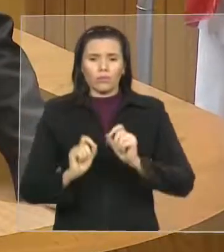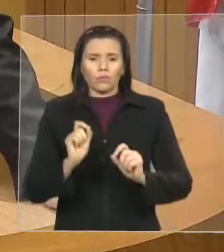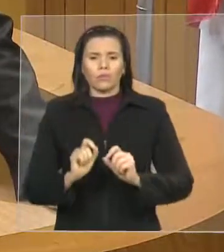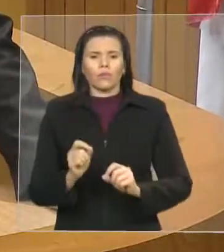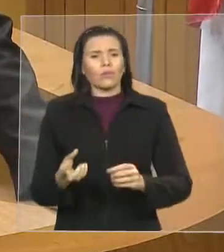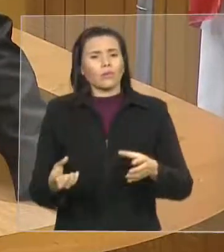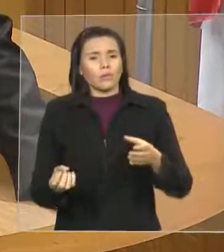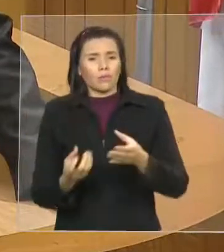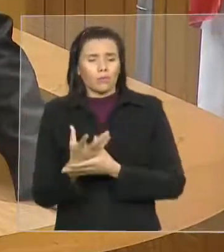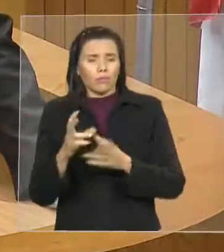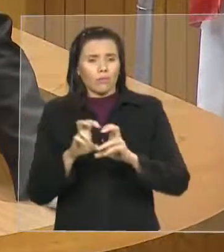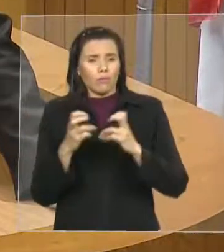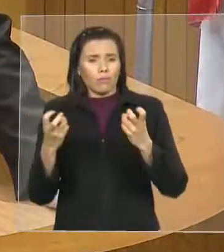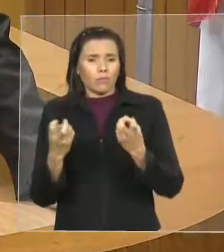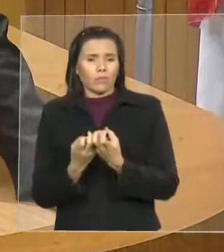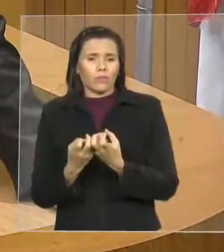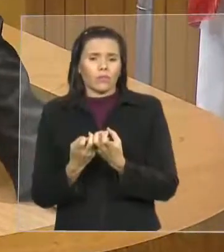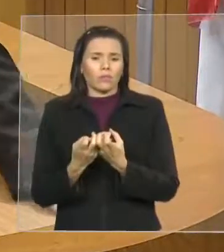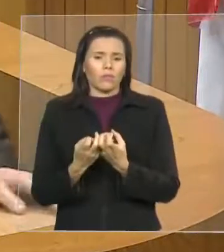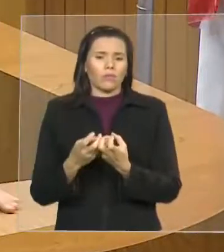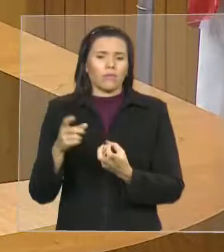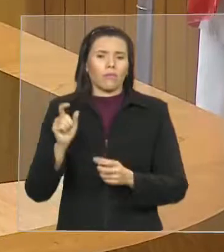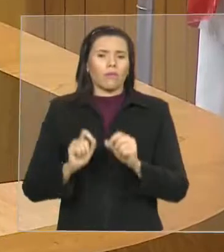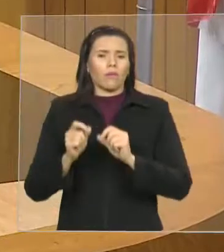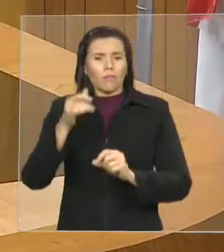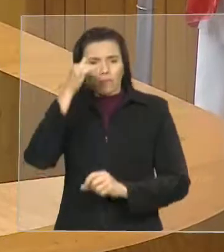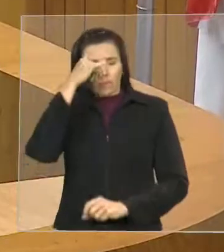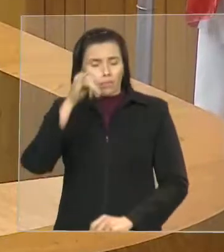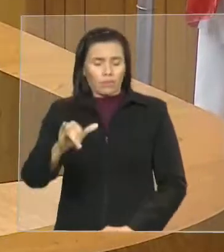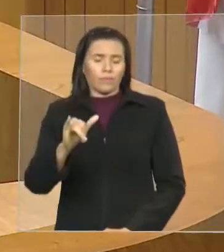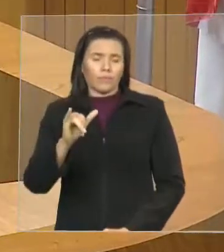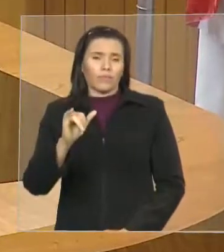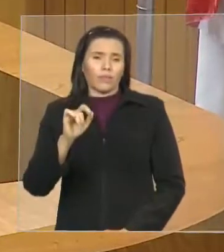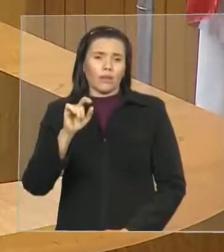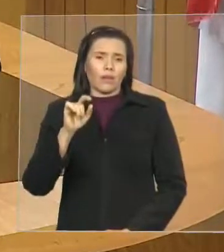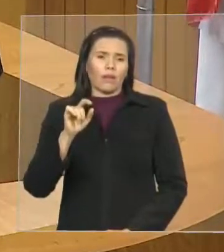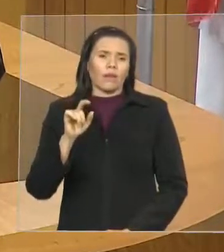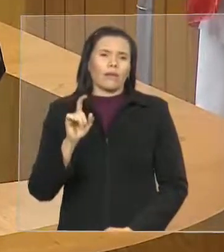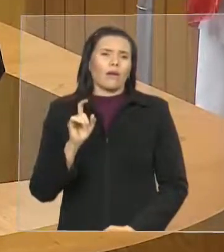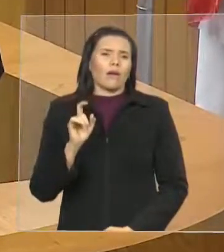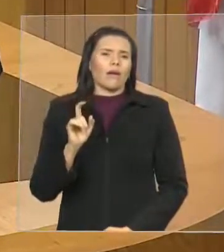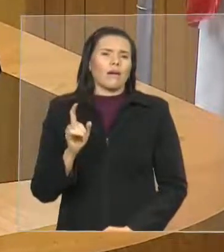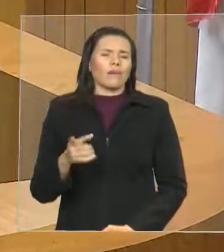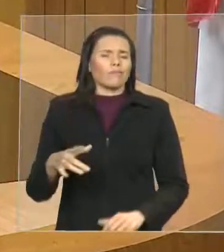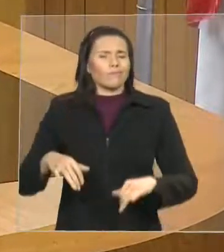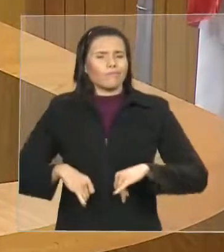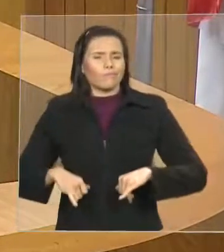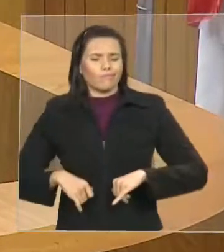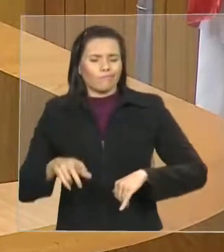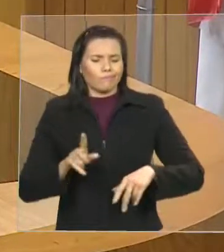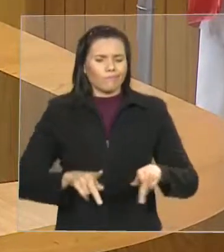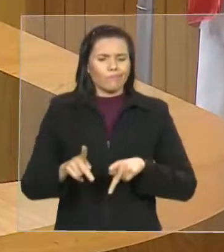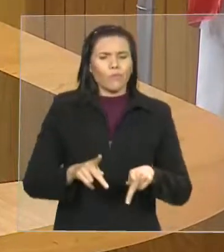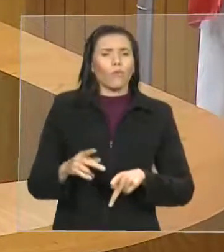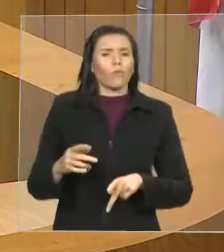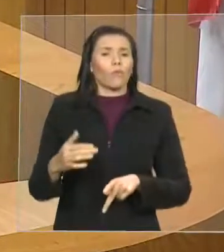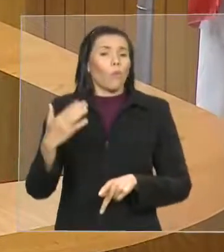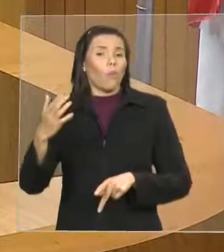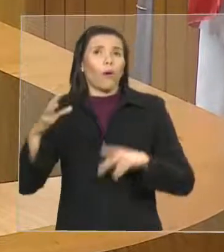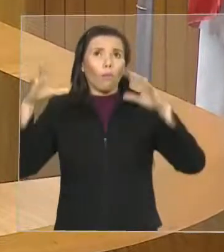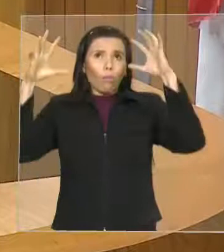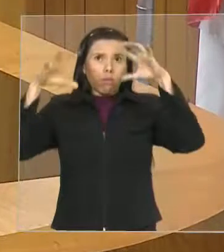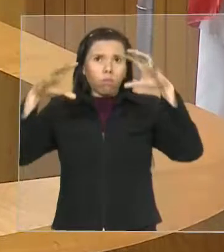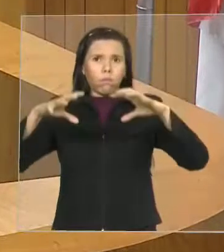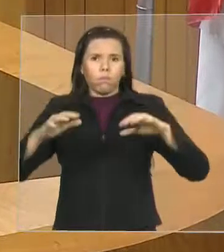âmbito do Estado do Maranhão. Eu, sinceramente, esperava hoje que fosse trazida a essa casa aquilo